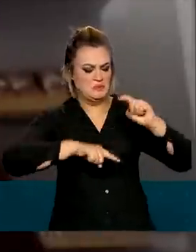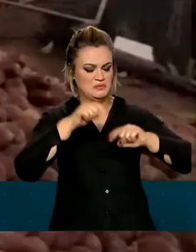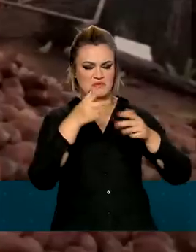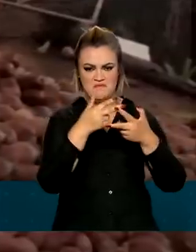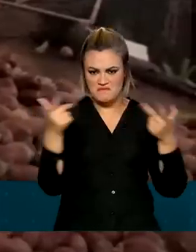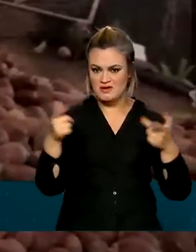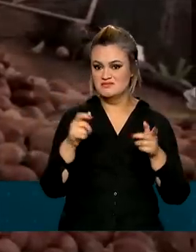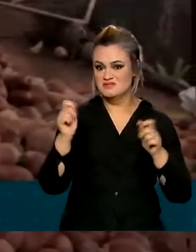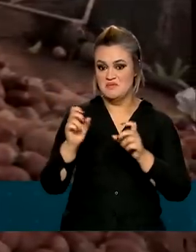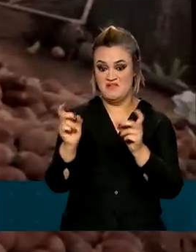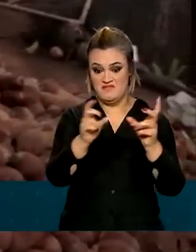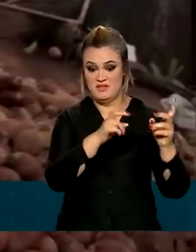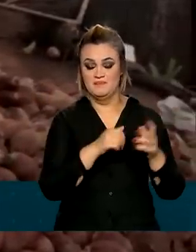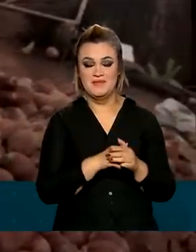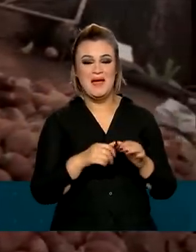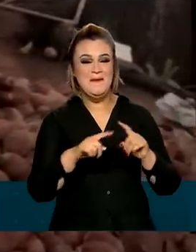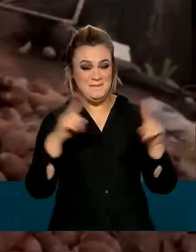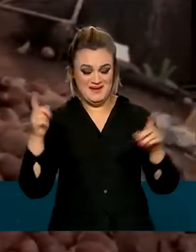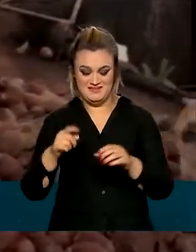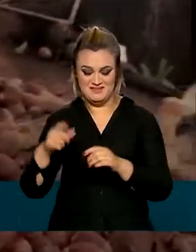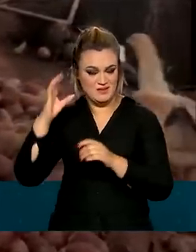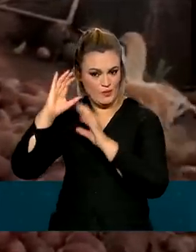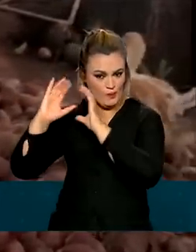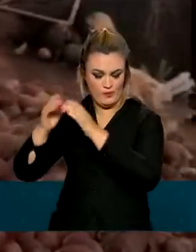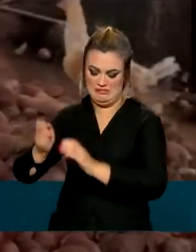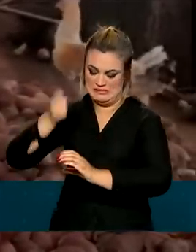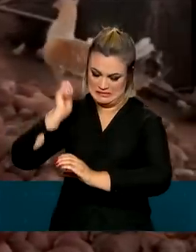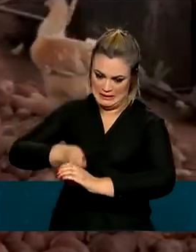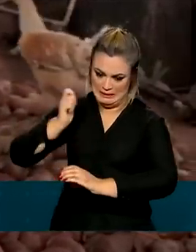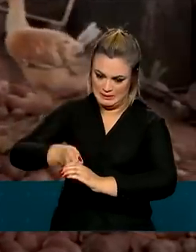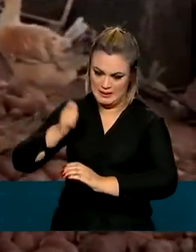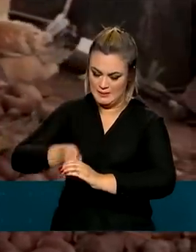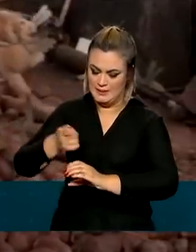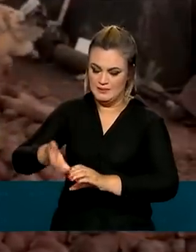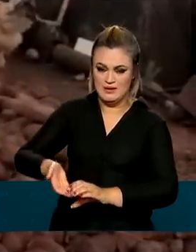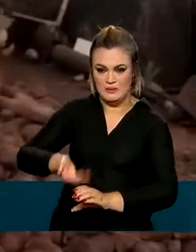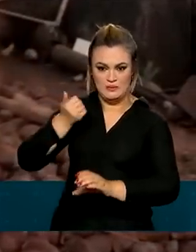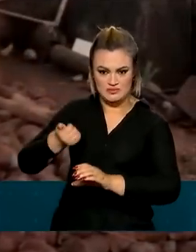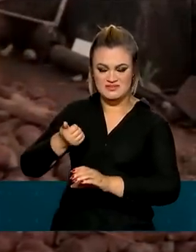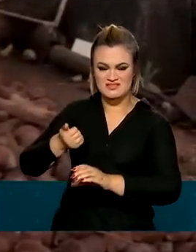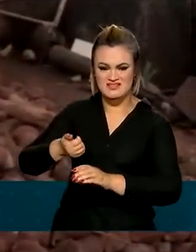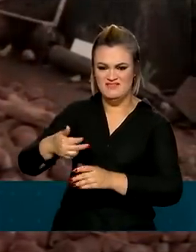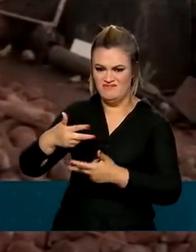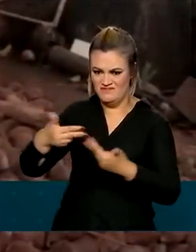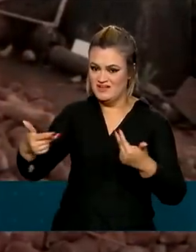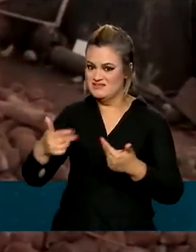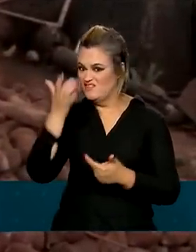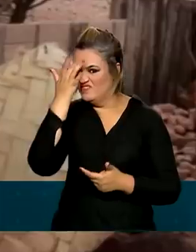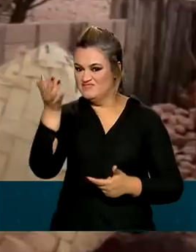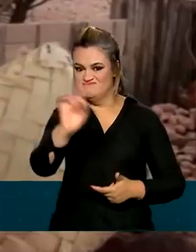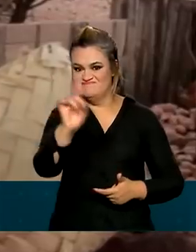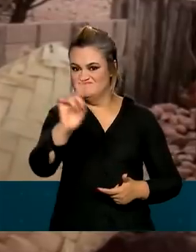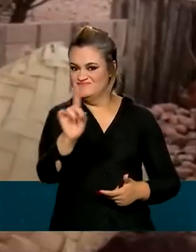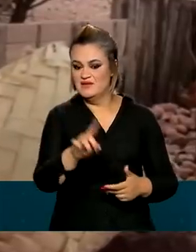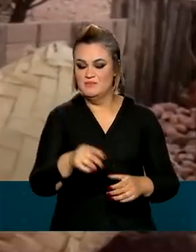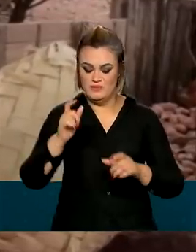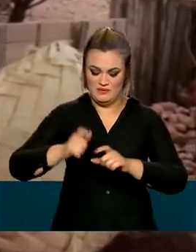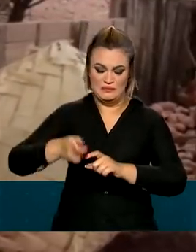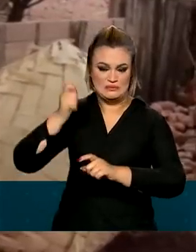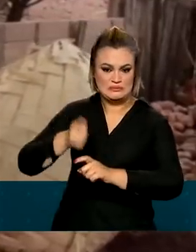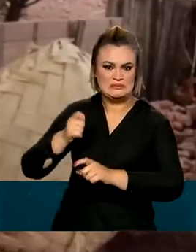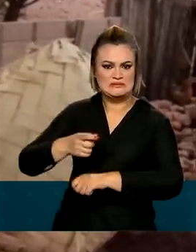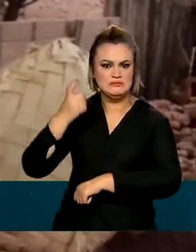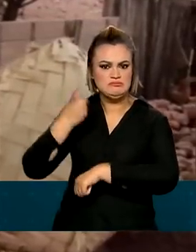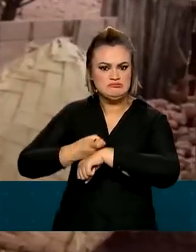faz. Mas a tarefa de quebrar o coco de babassu e extrair a castanha não é das mais fáceis, já que o fruto